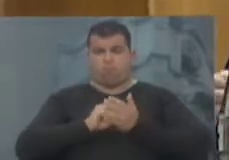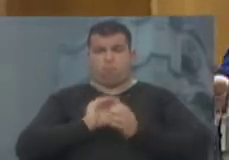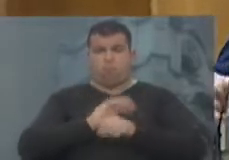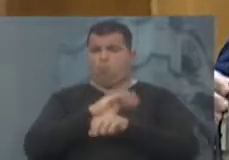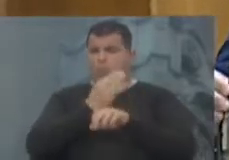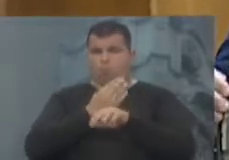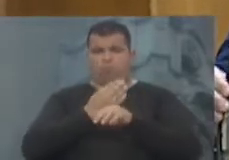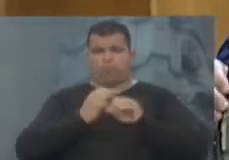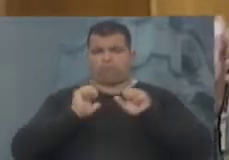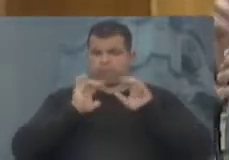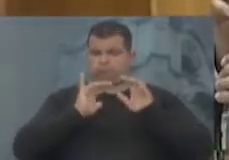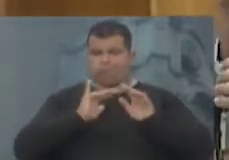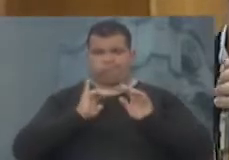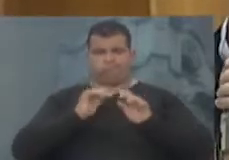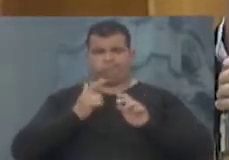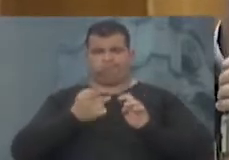esse.